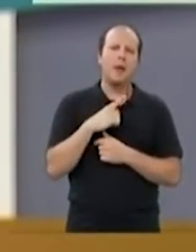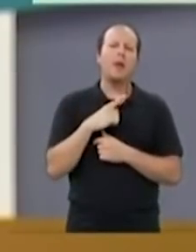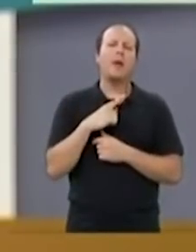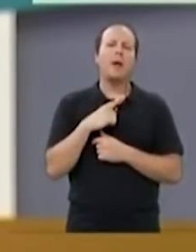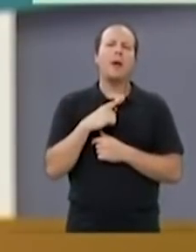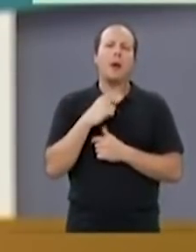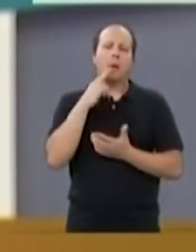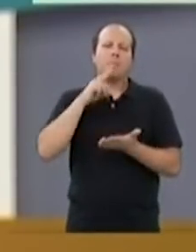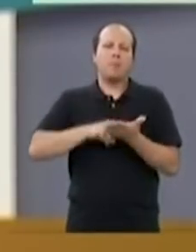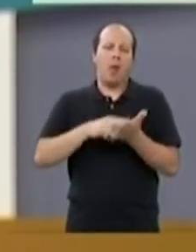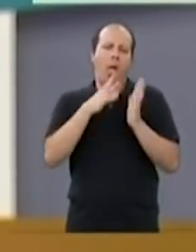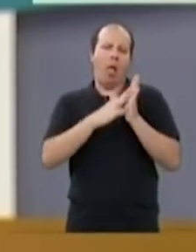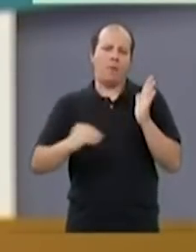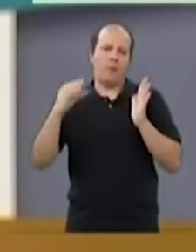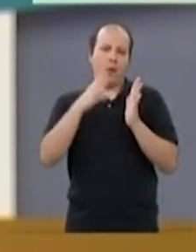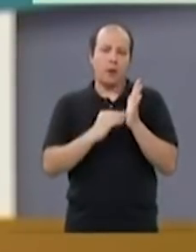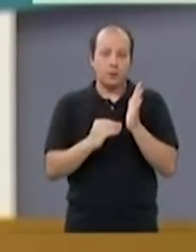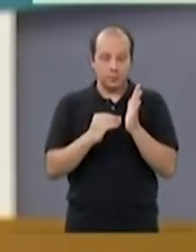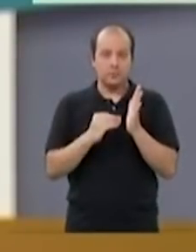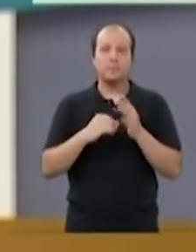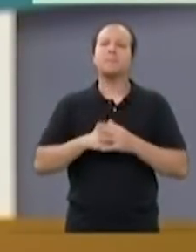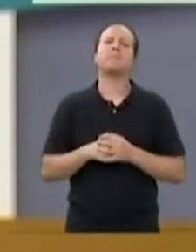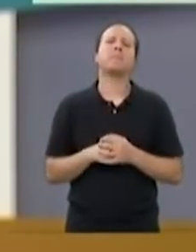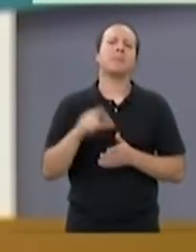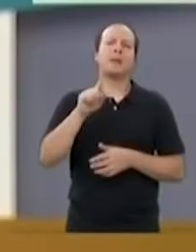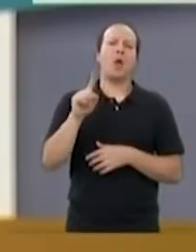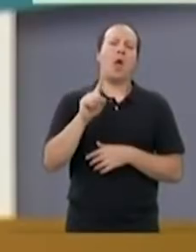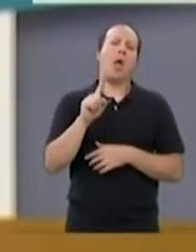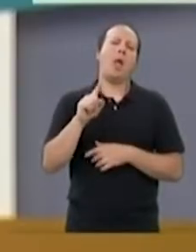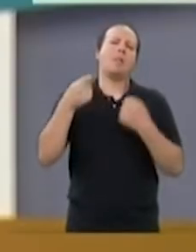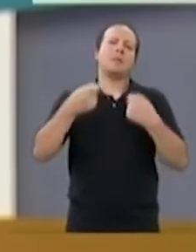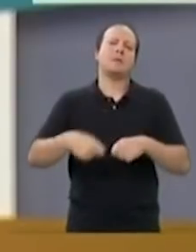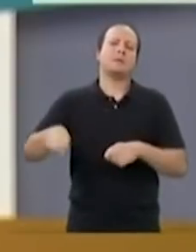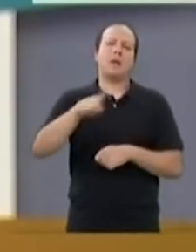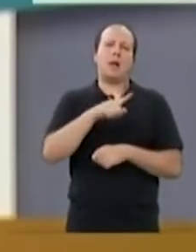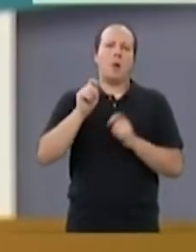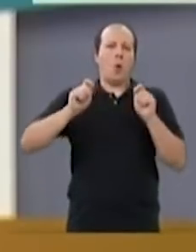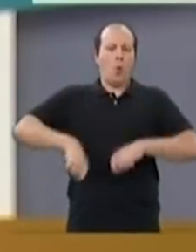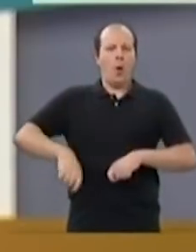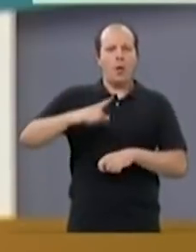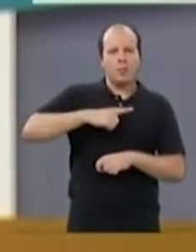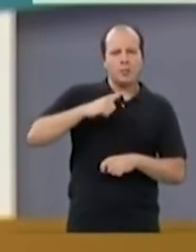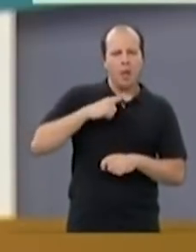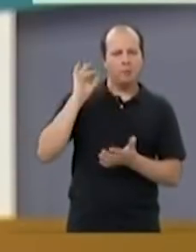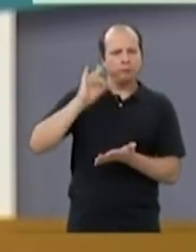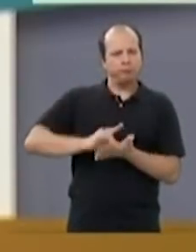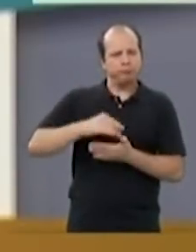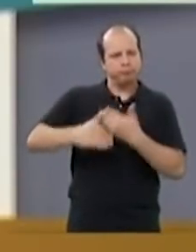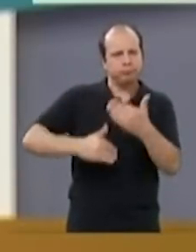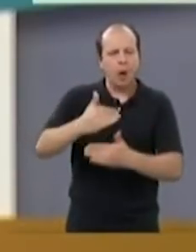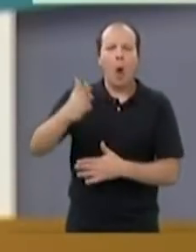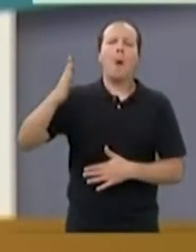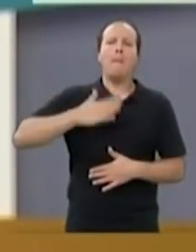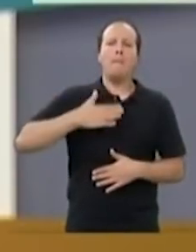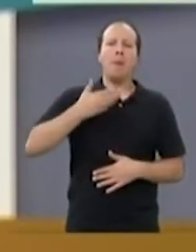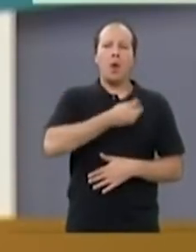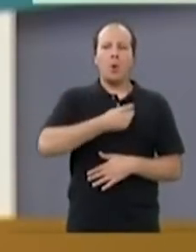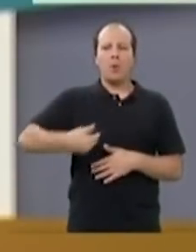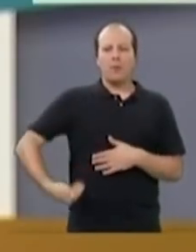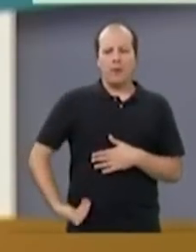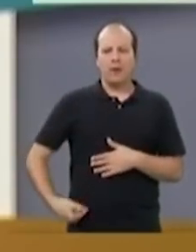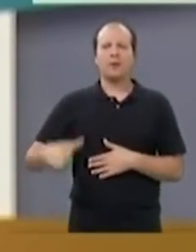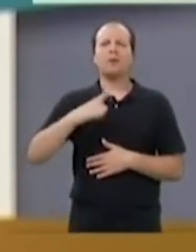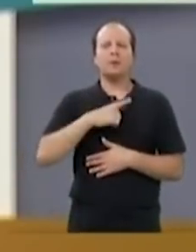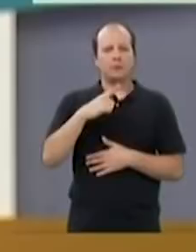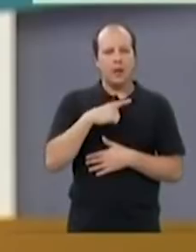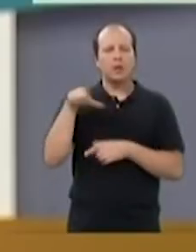referenciar. O que é público não é necessariamente incompetente, ineficiente. No meu governo, nós vamos escolher